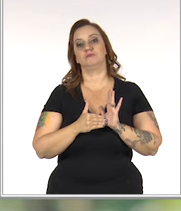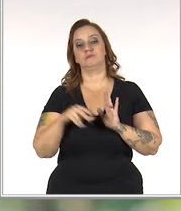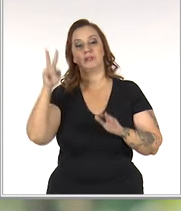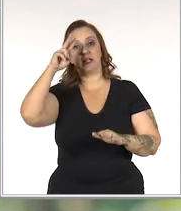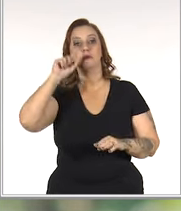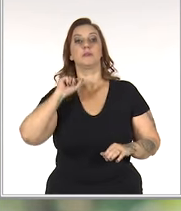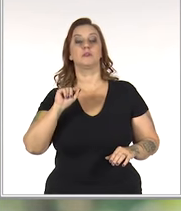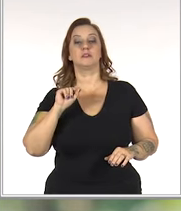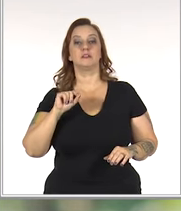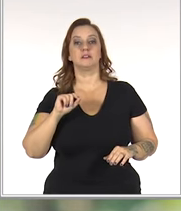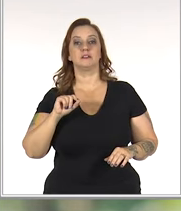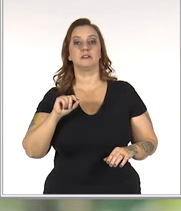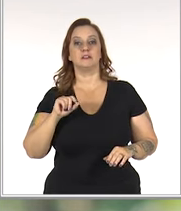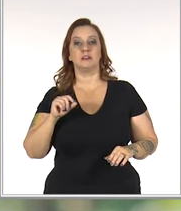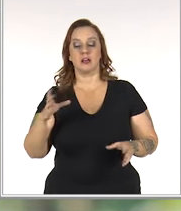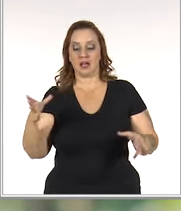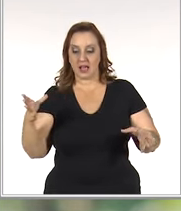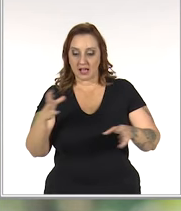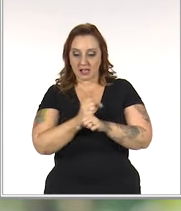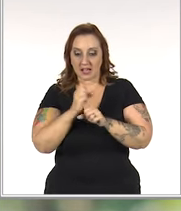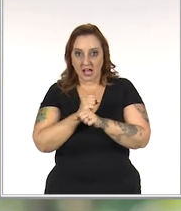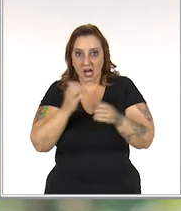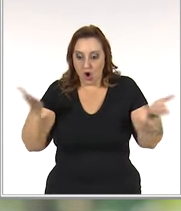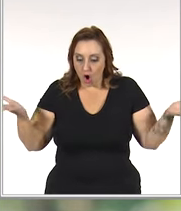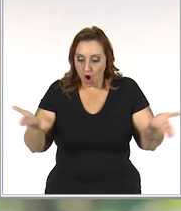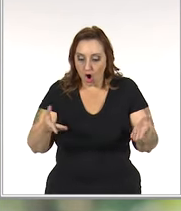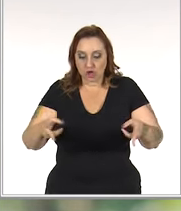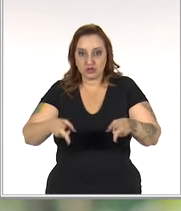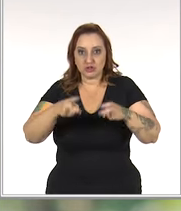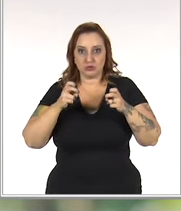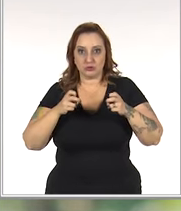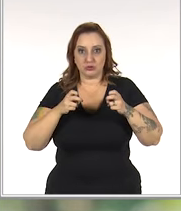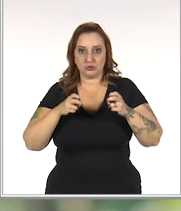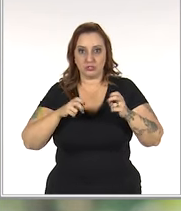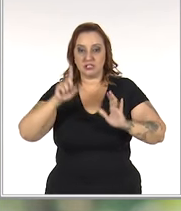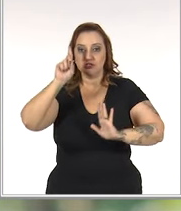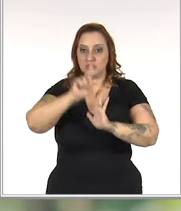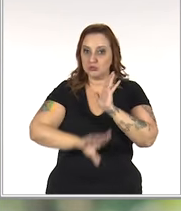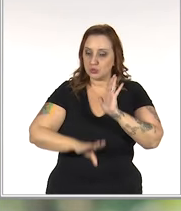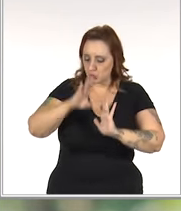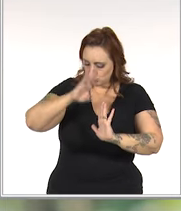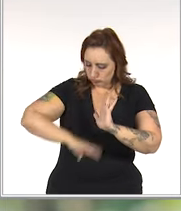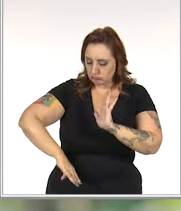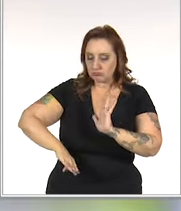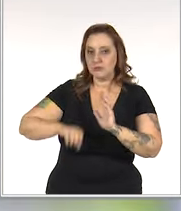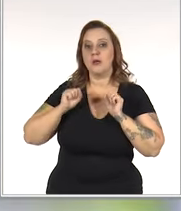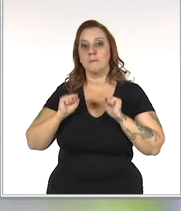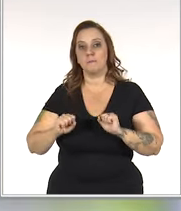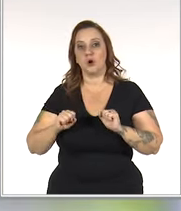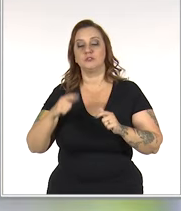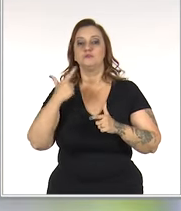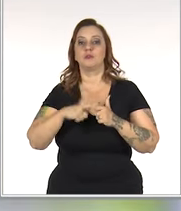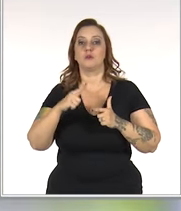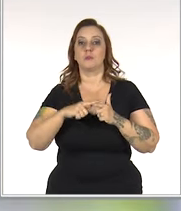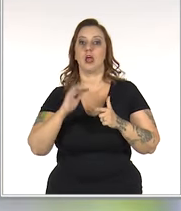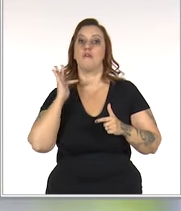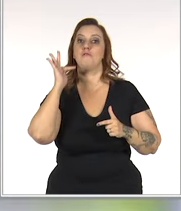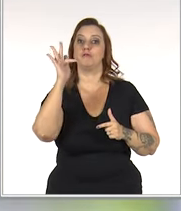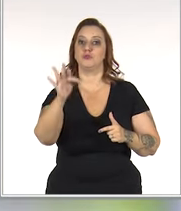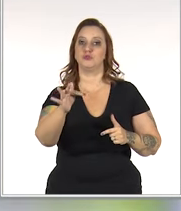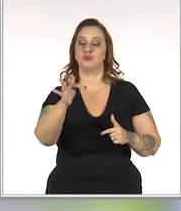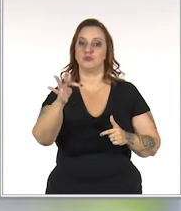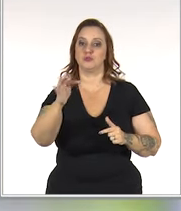Lembre-se, gerar caixa hoje através de descontos pode comprometer